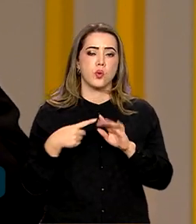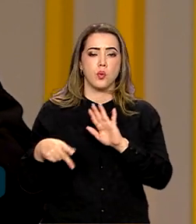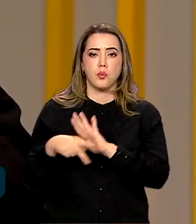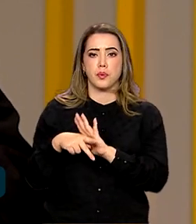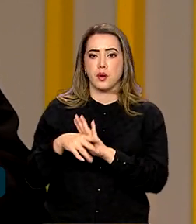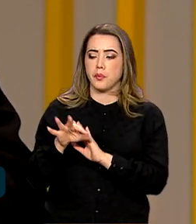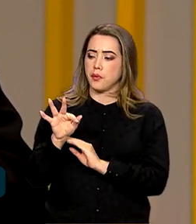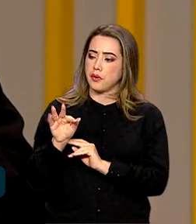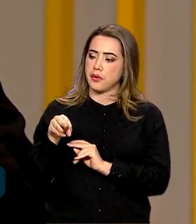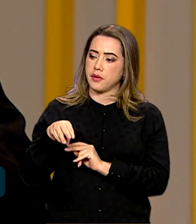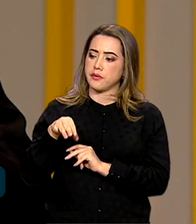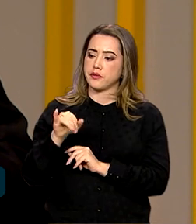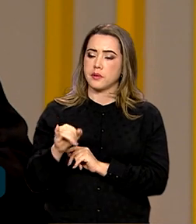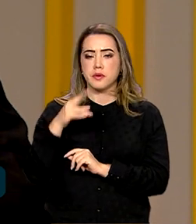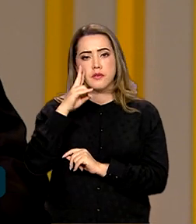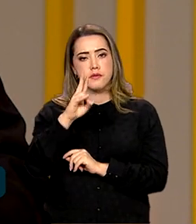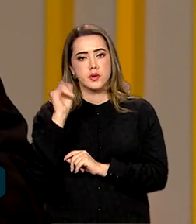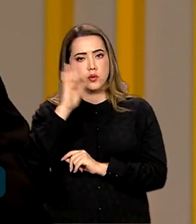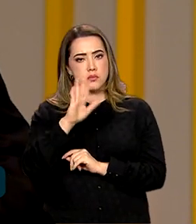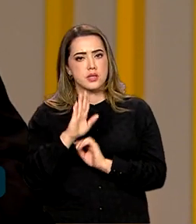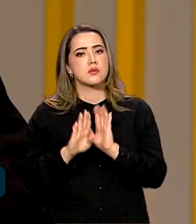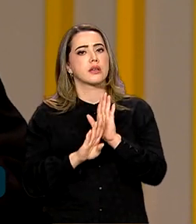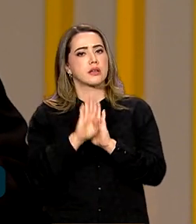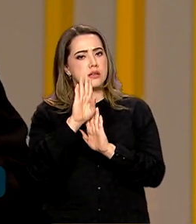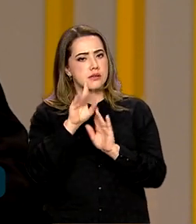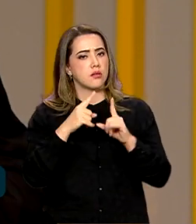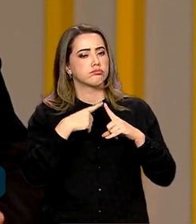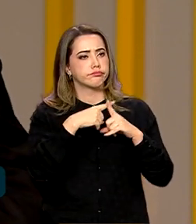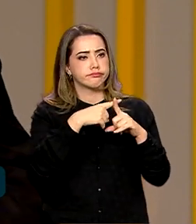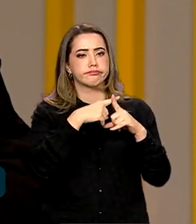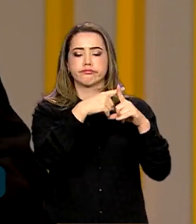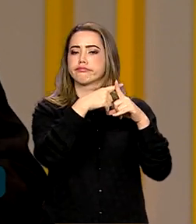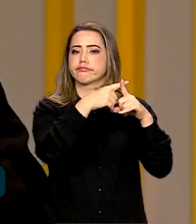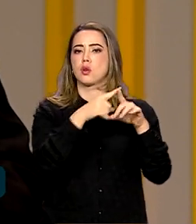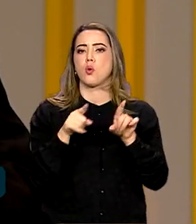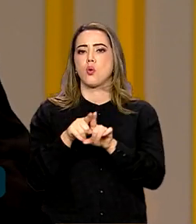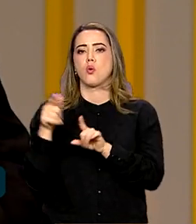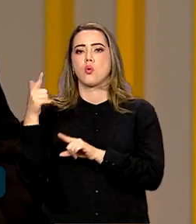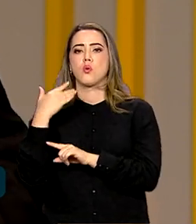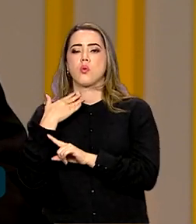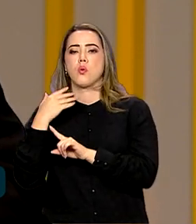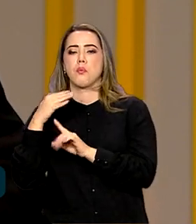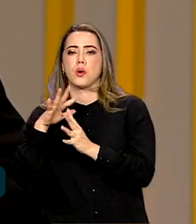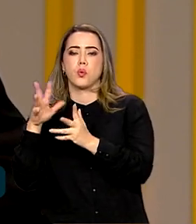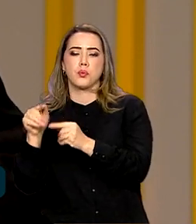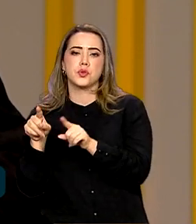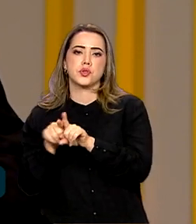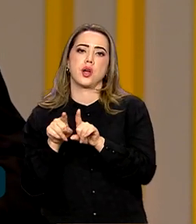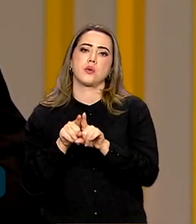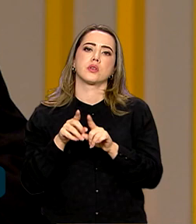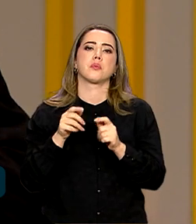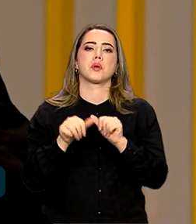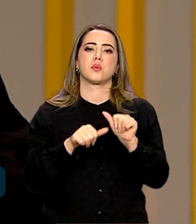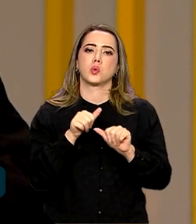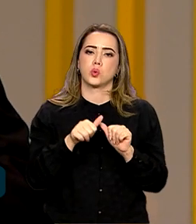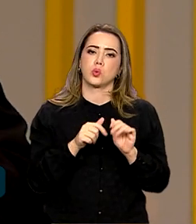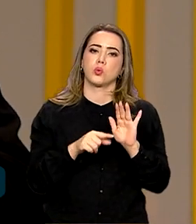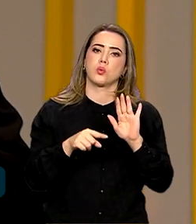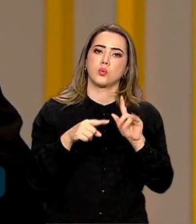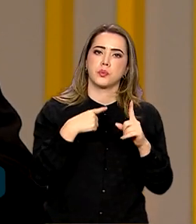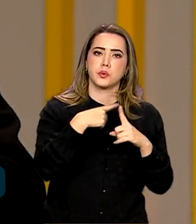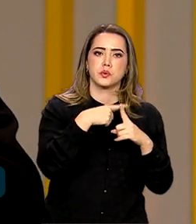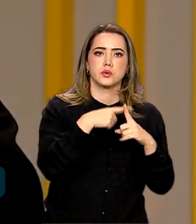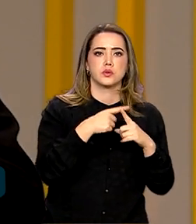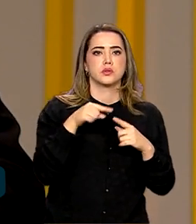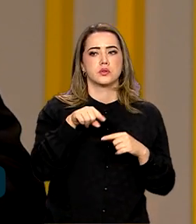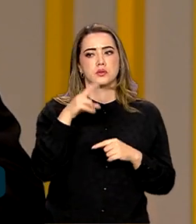reviu o crescimento do Brasil para cima, e vários outros organismos, o Banco Mundial também tinha revisto. Então, o cenário é,